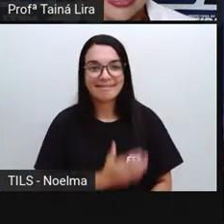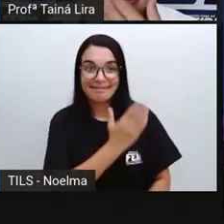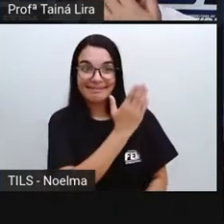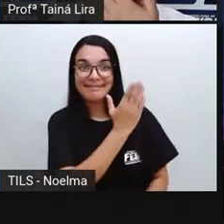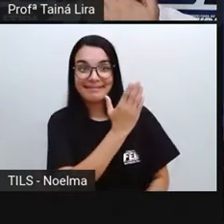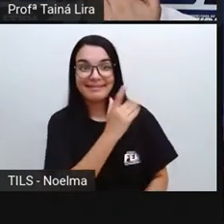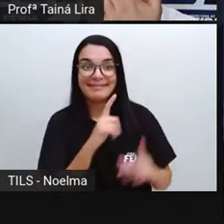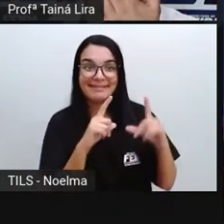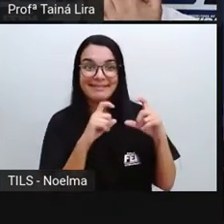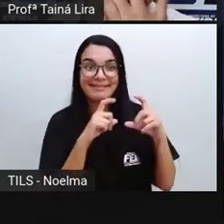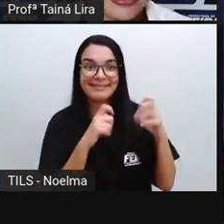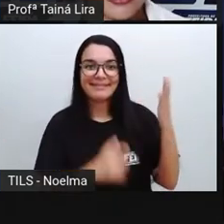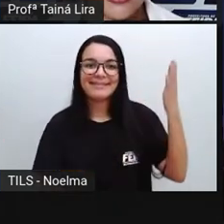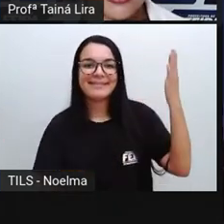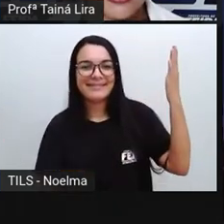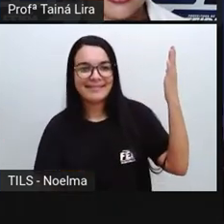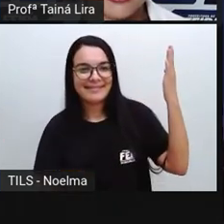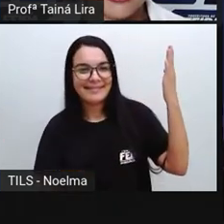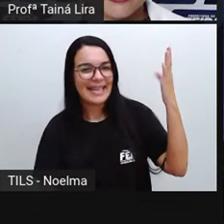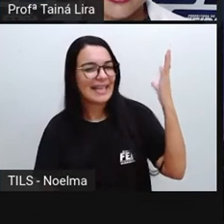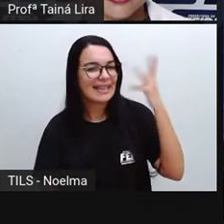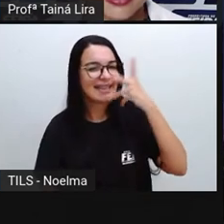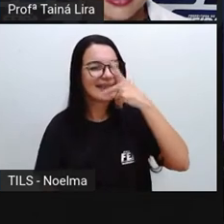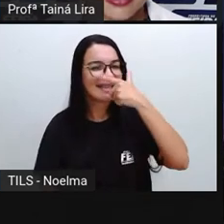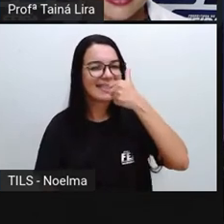Olha lá as estrelas.